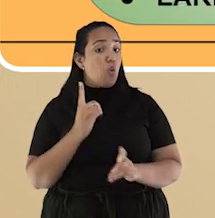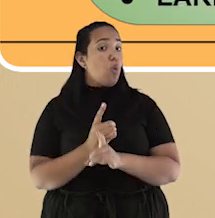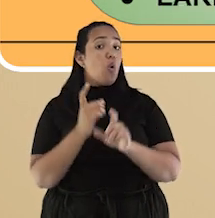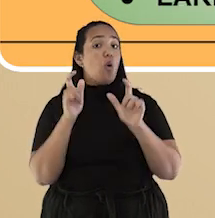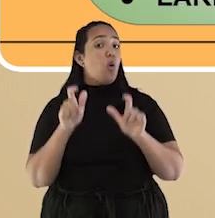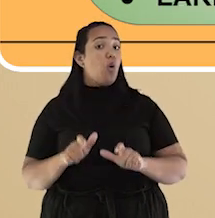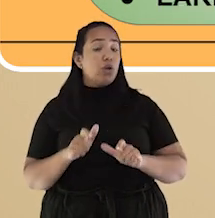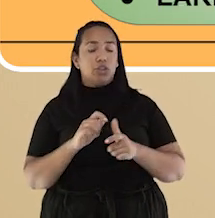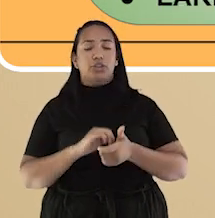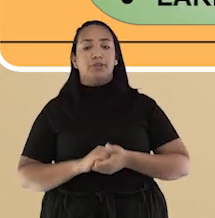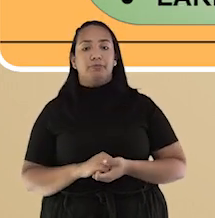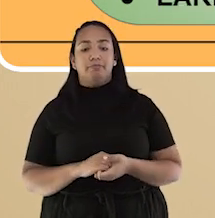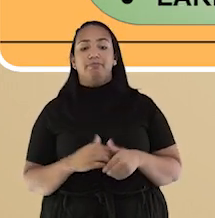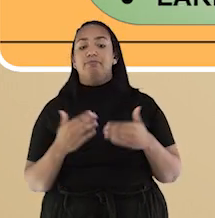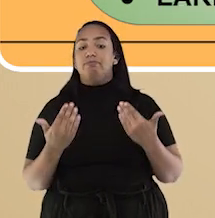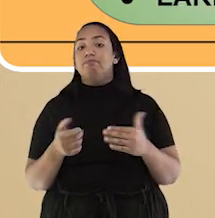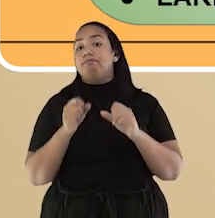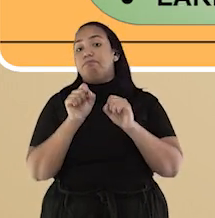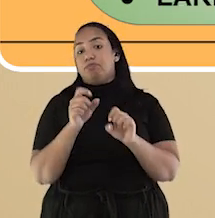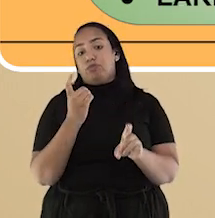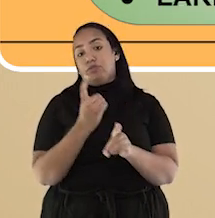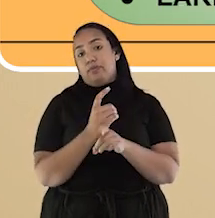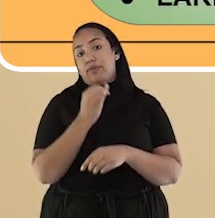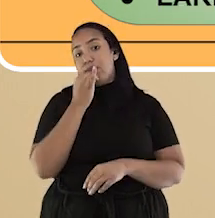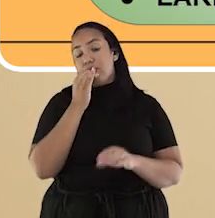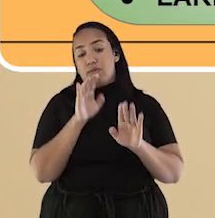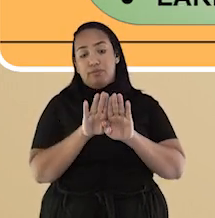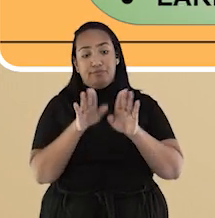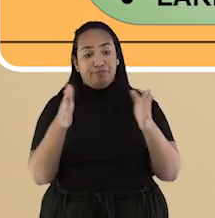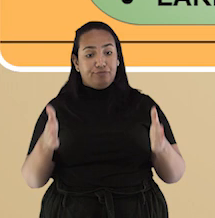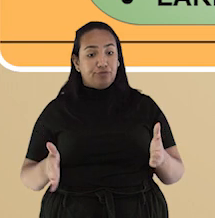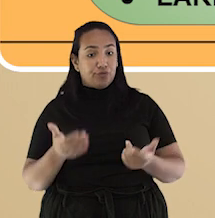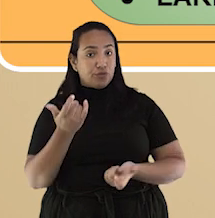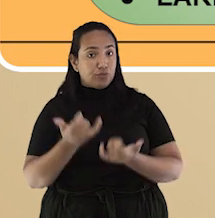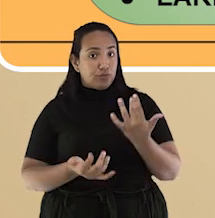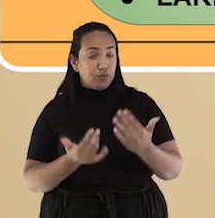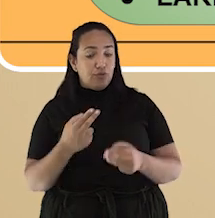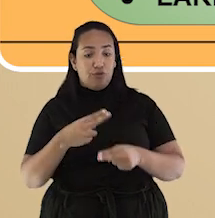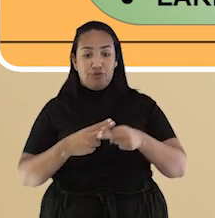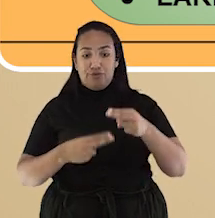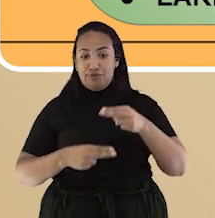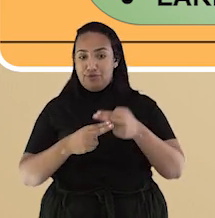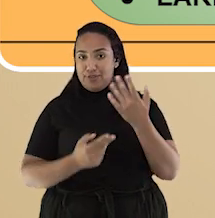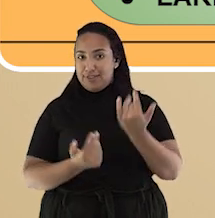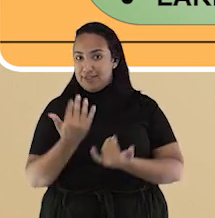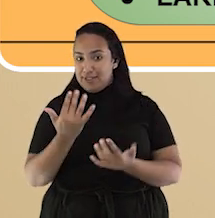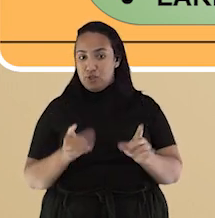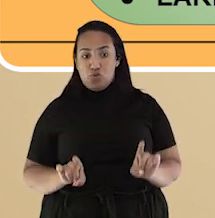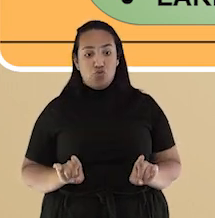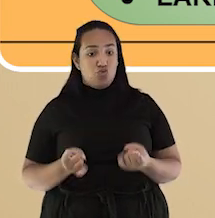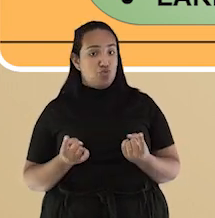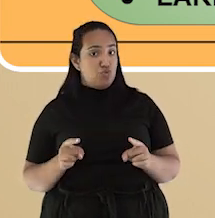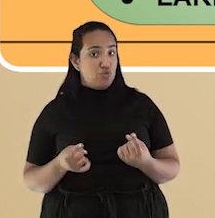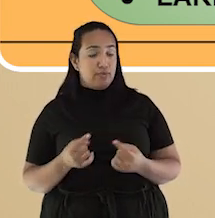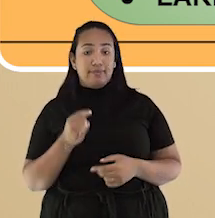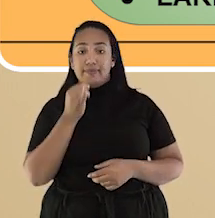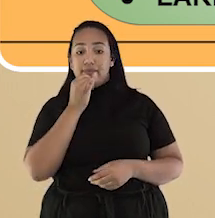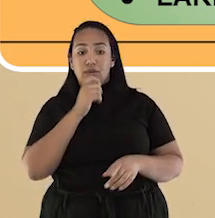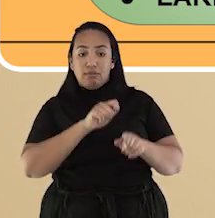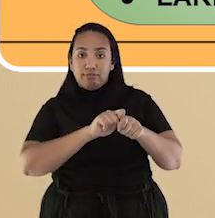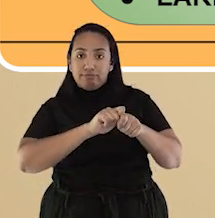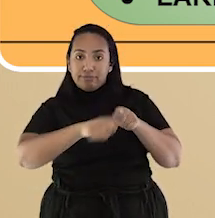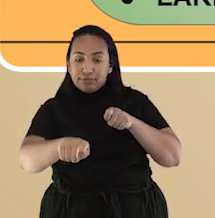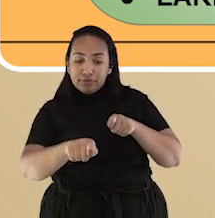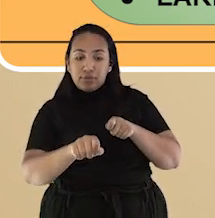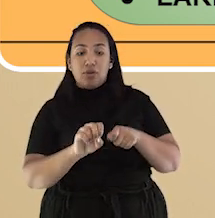O fogo pode ser encontrado em fogão, fogueira, churrasqueira, ao riscar o fósforo, na vela,